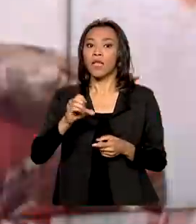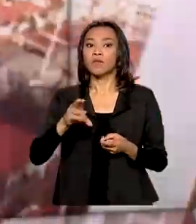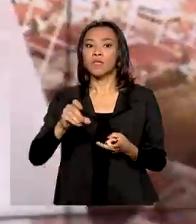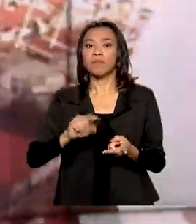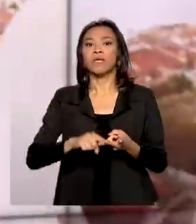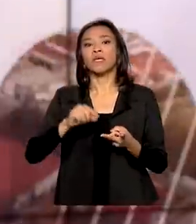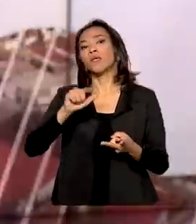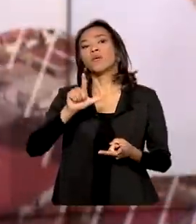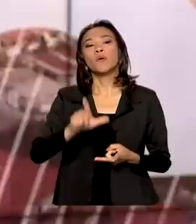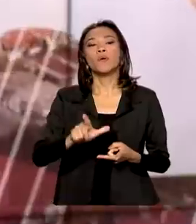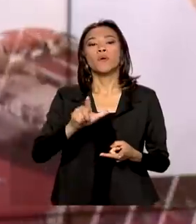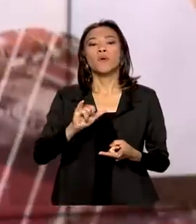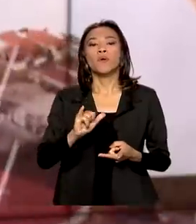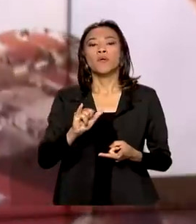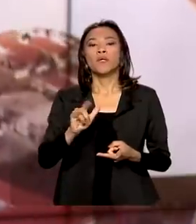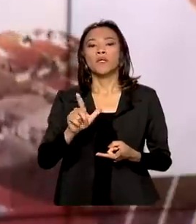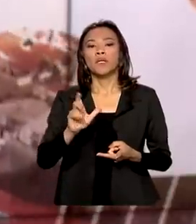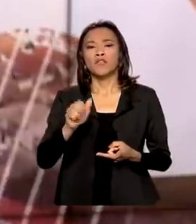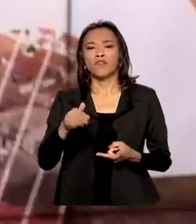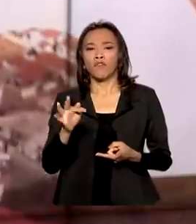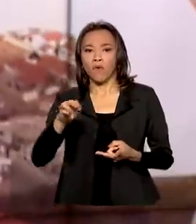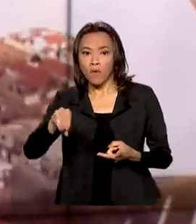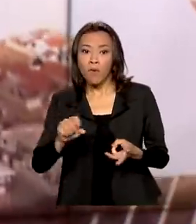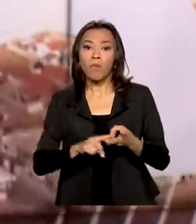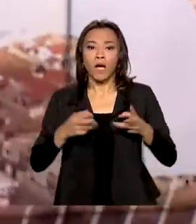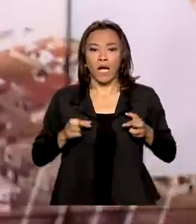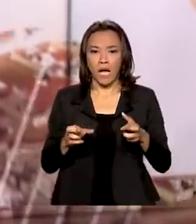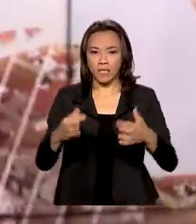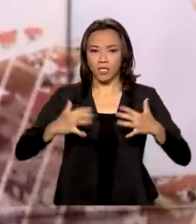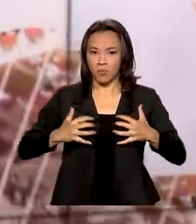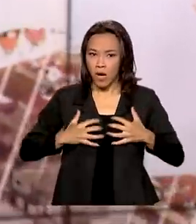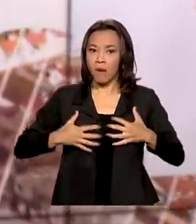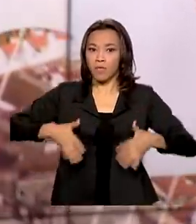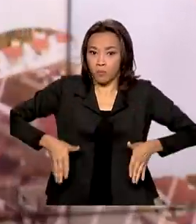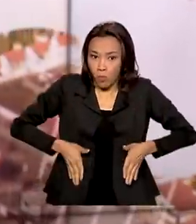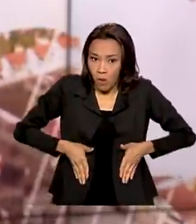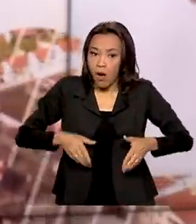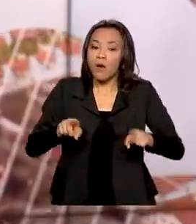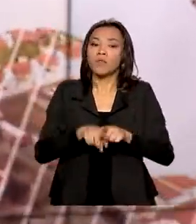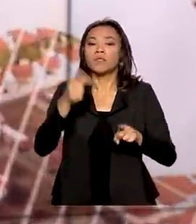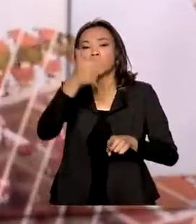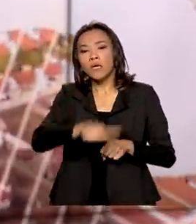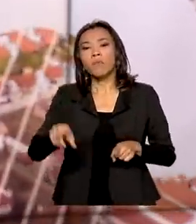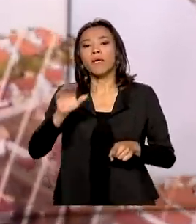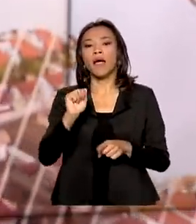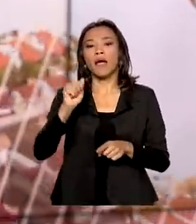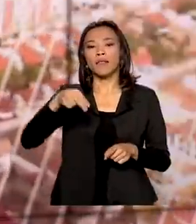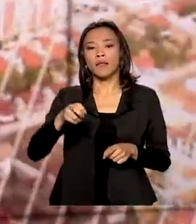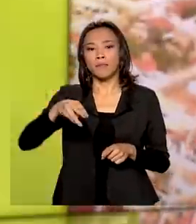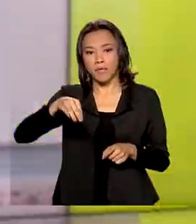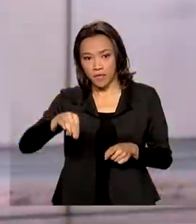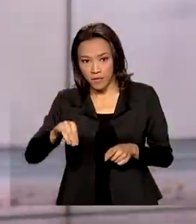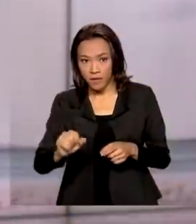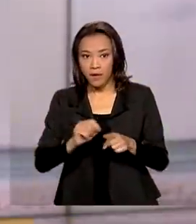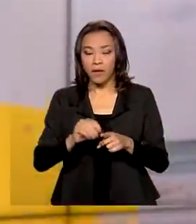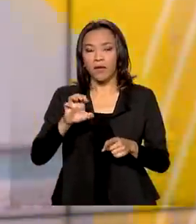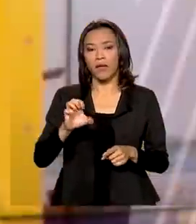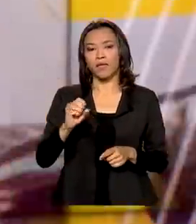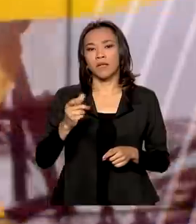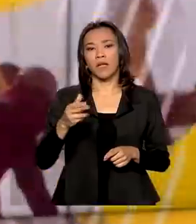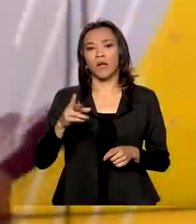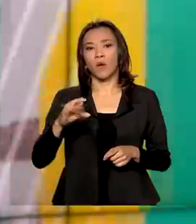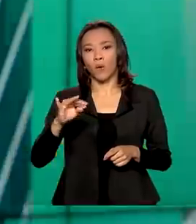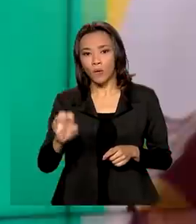linfoma, câncer de mama ou de pulmão, além de doenças como anemia, esclerose múltipla e dermatite atópica. Também foi